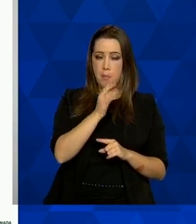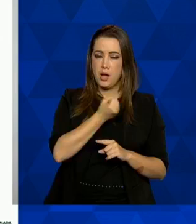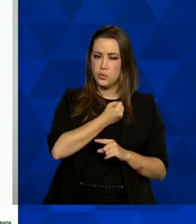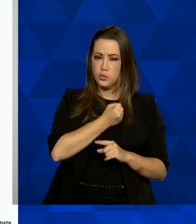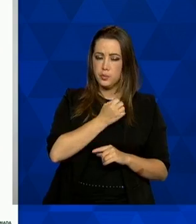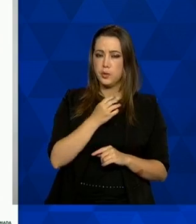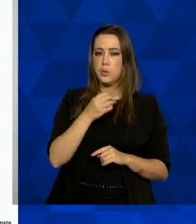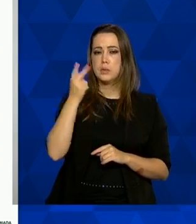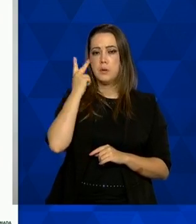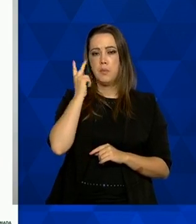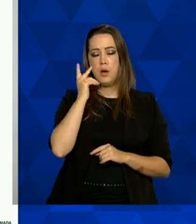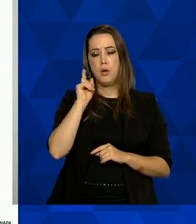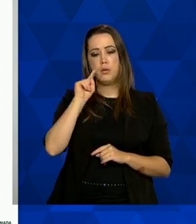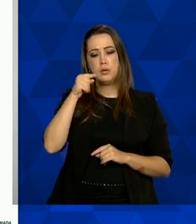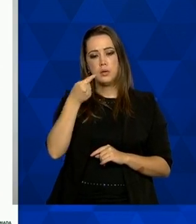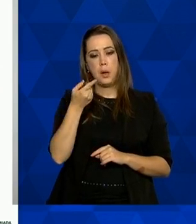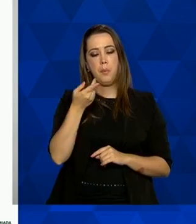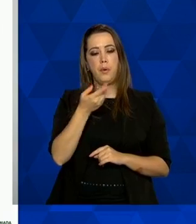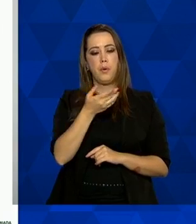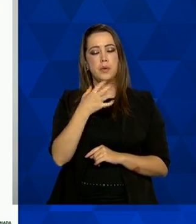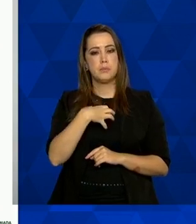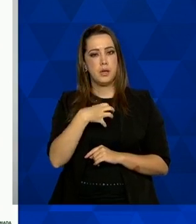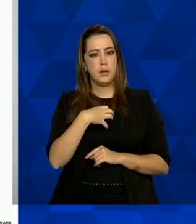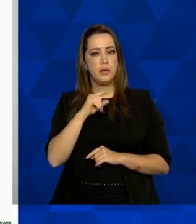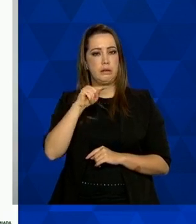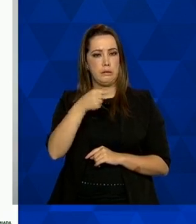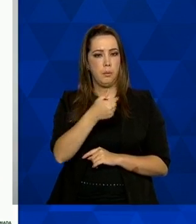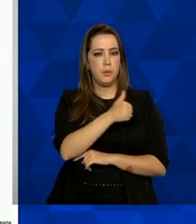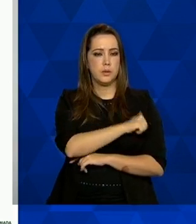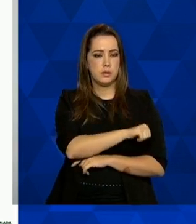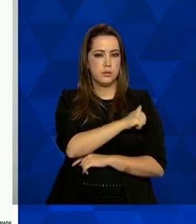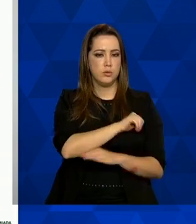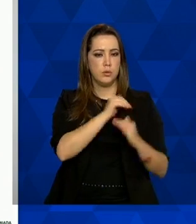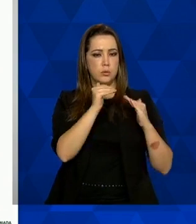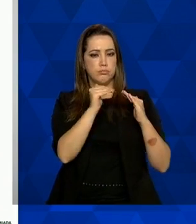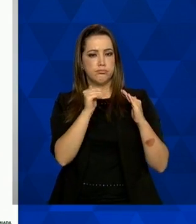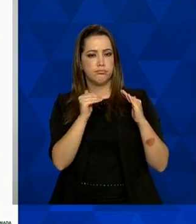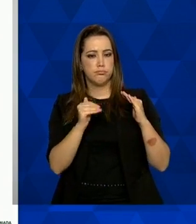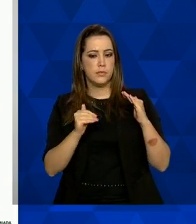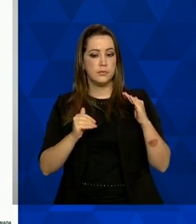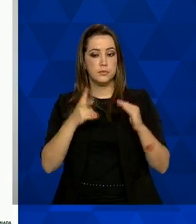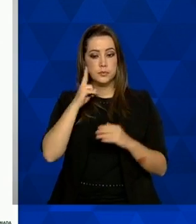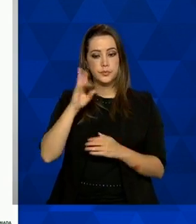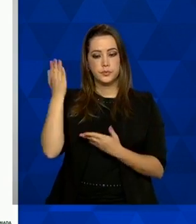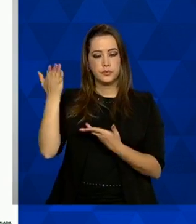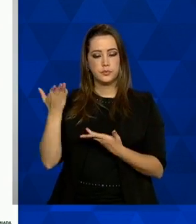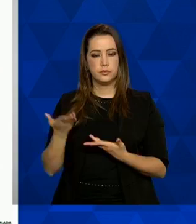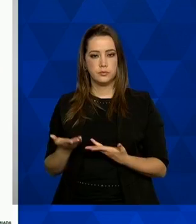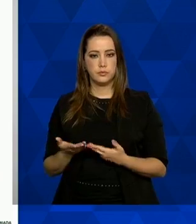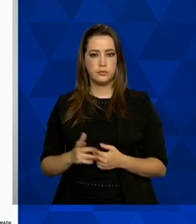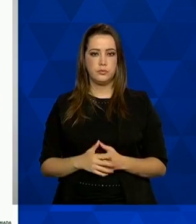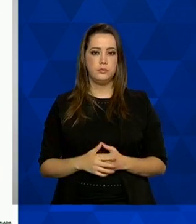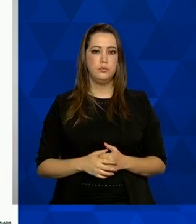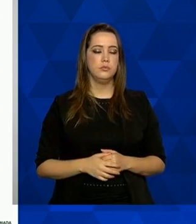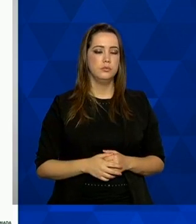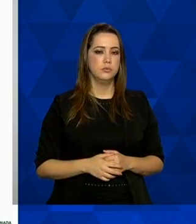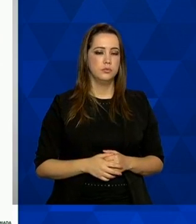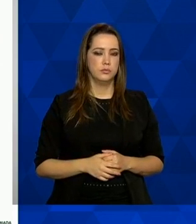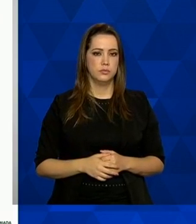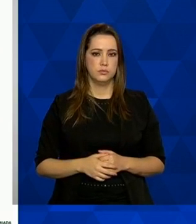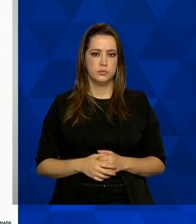é o estado de São Paulo depois seguido pela Bahia e o Rio de Janeiro e assim sucessivamente conforme os números